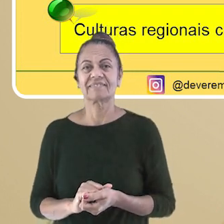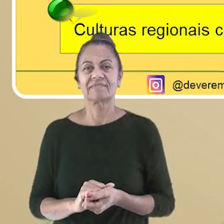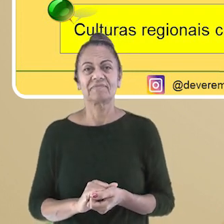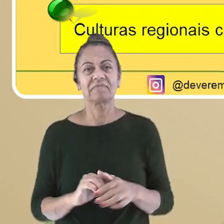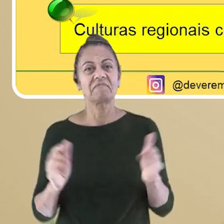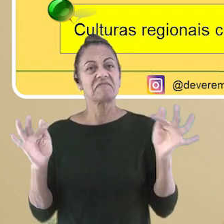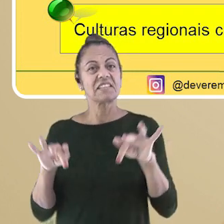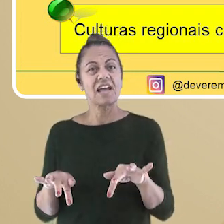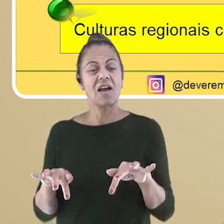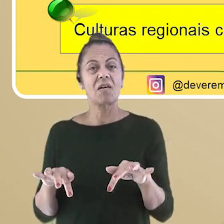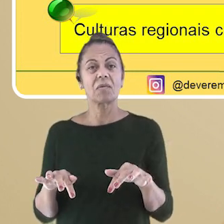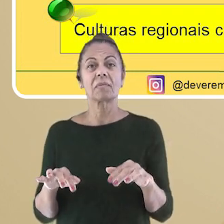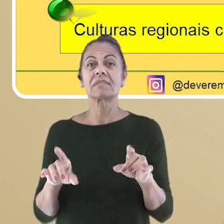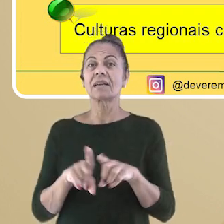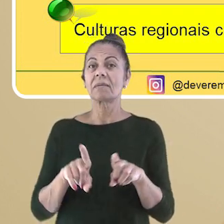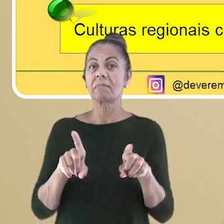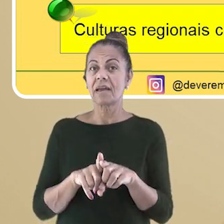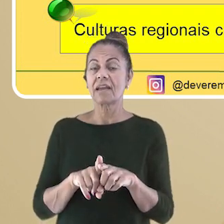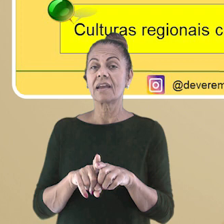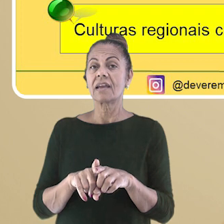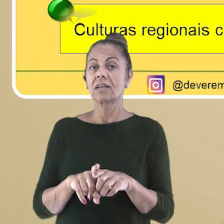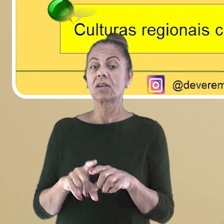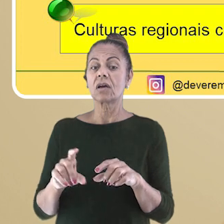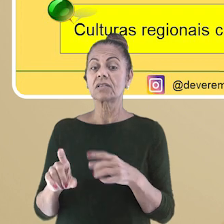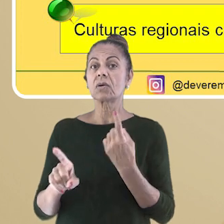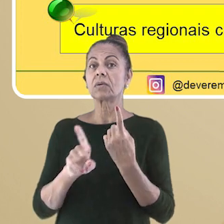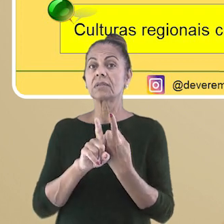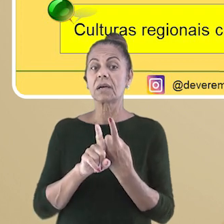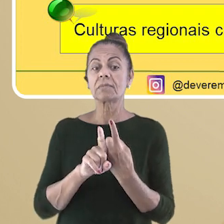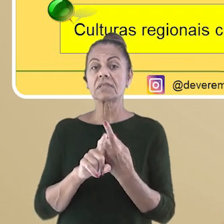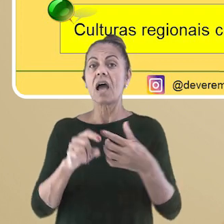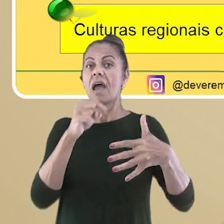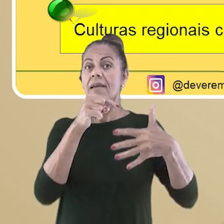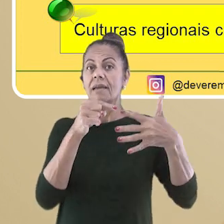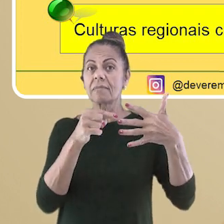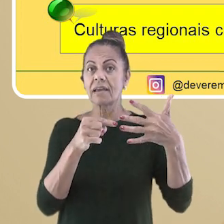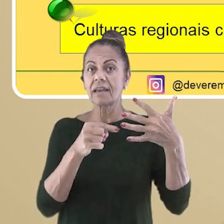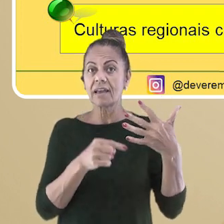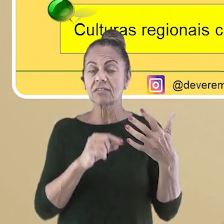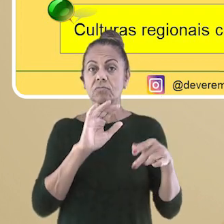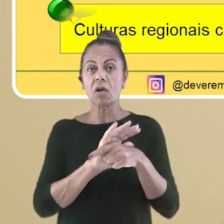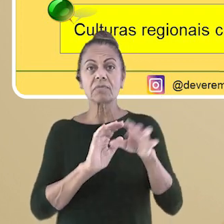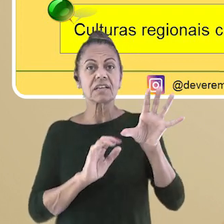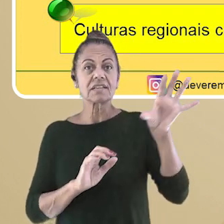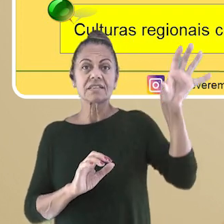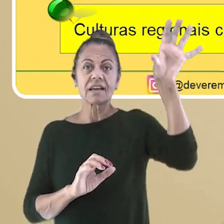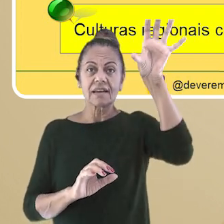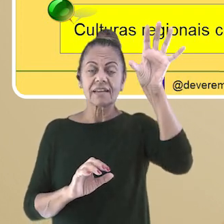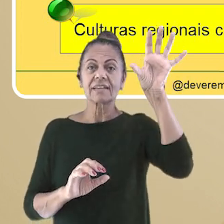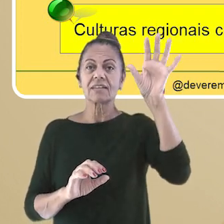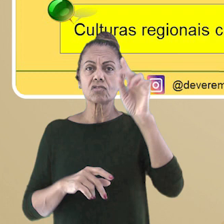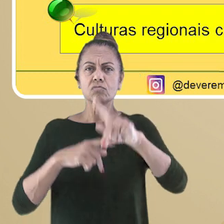de alguma oportunidade. Por fim, identificamos alguns elementos culturais e regionais que